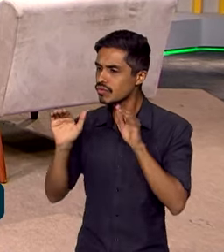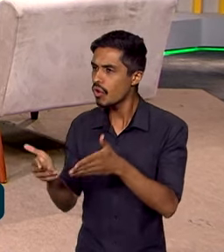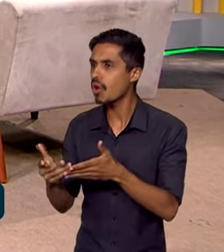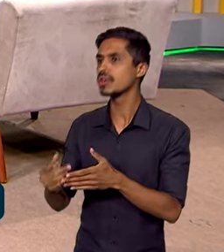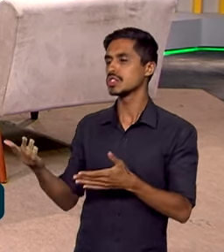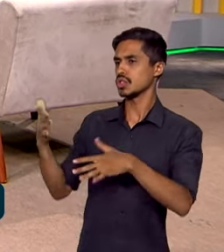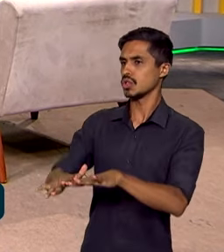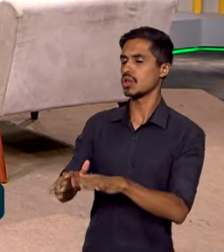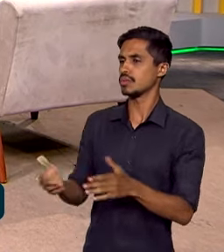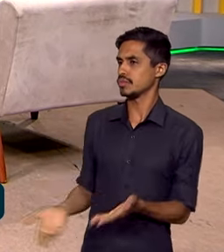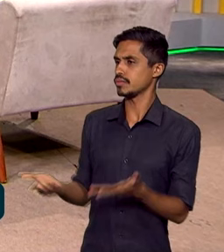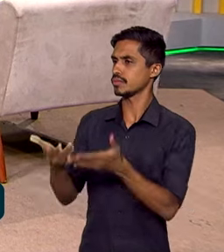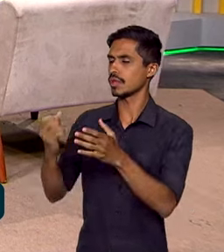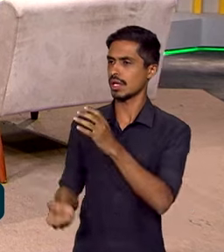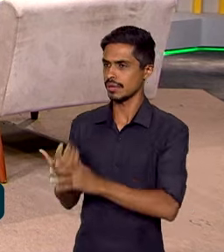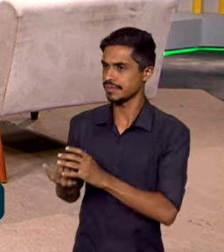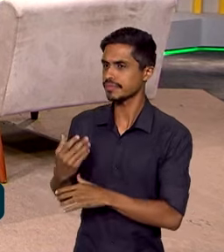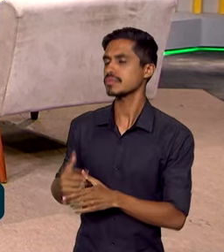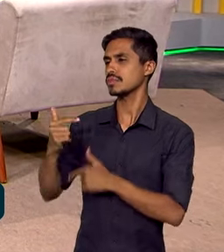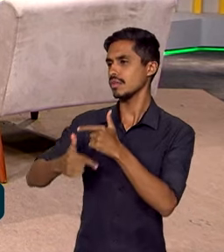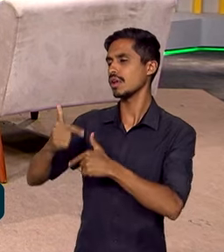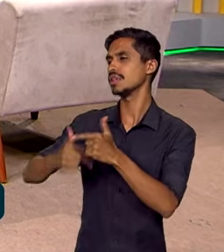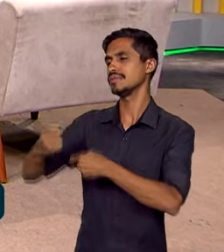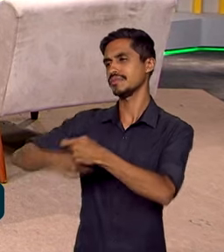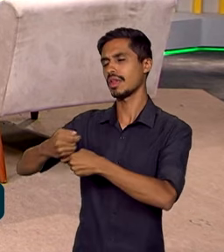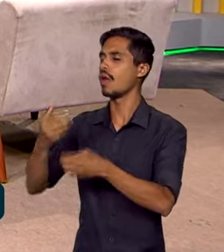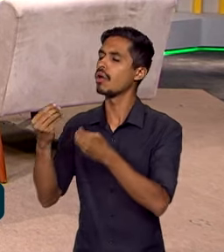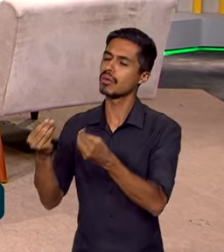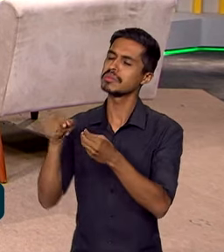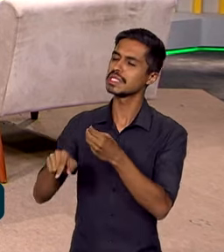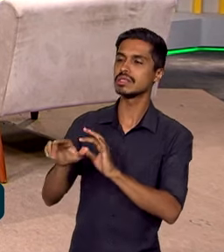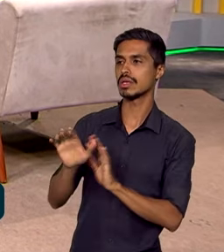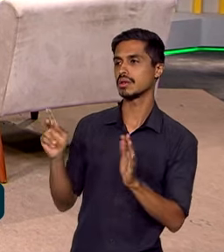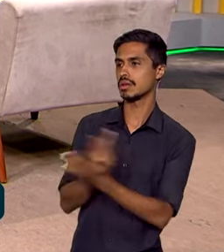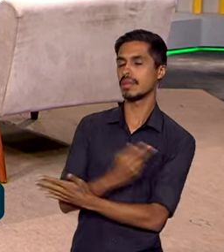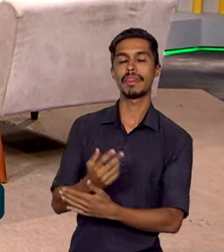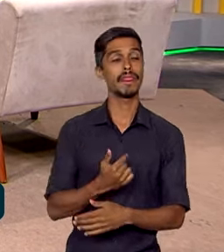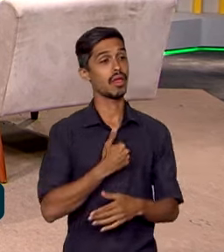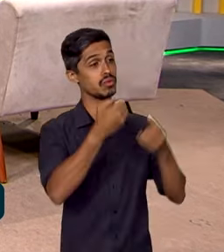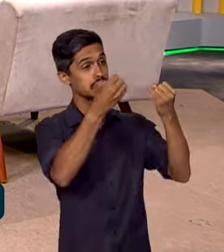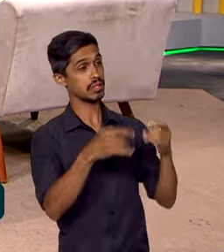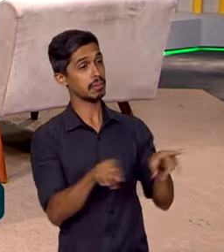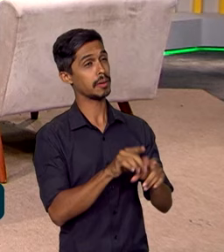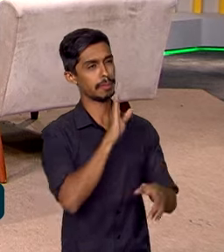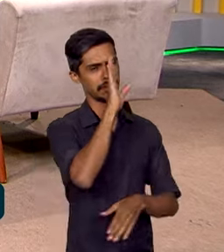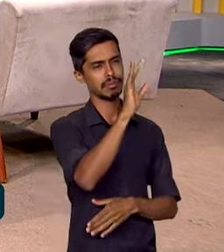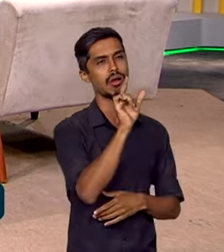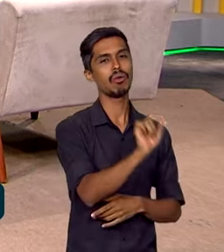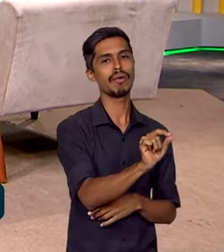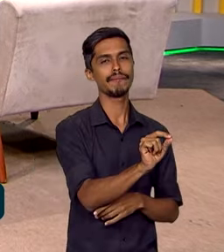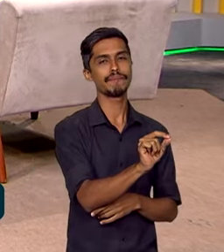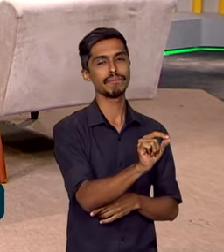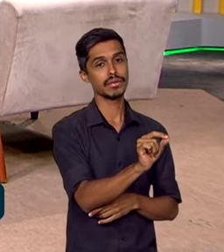produtiva, inclusão no mercado de trabalho. O que você destaca nesse sentido? Olha, eu destaco, primeiro, que eu acho que